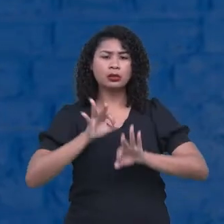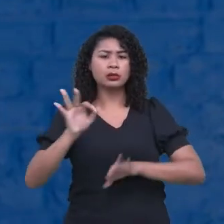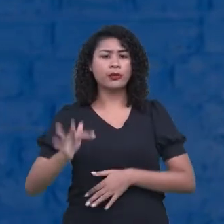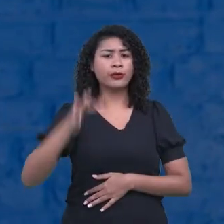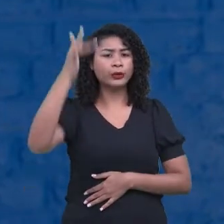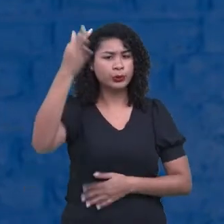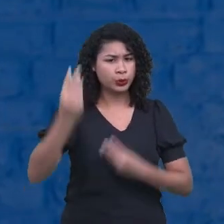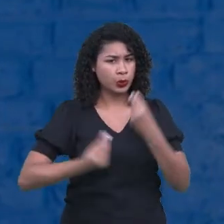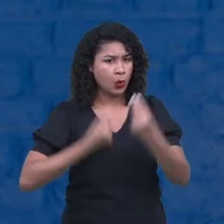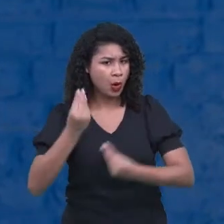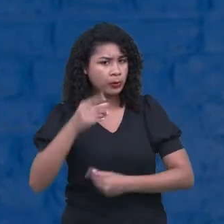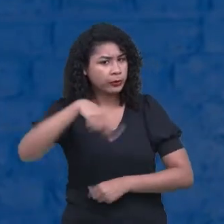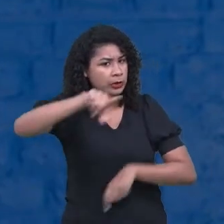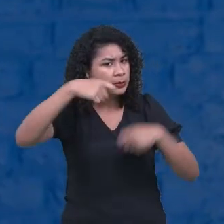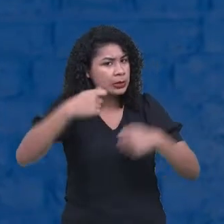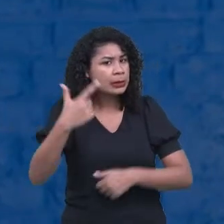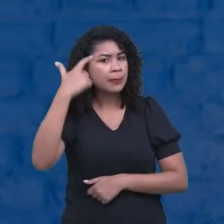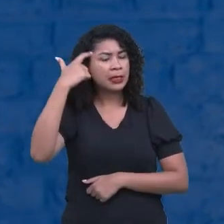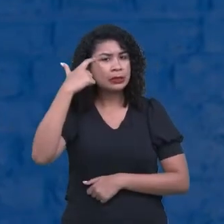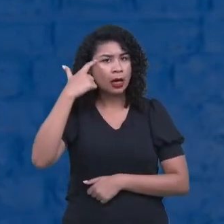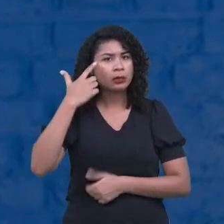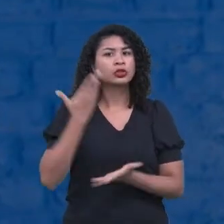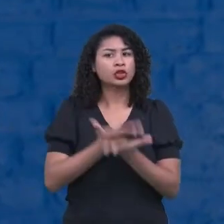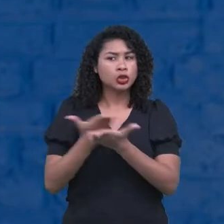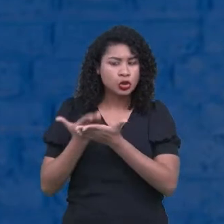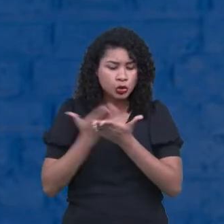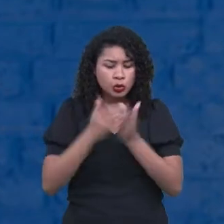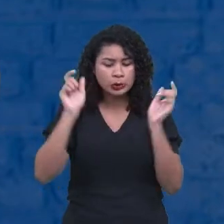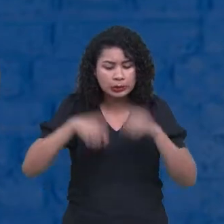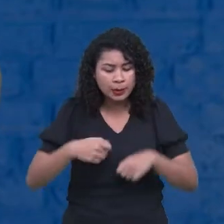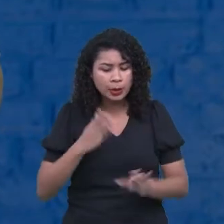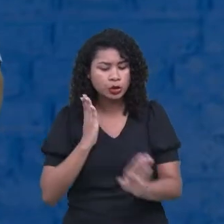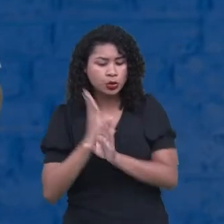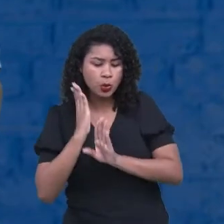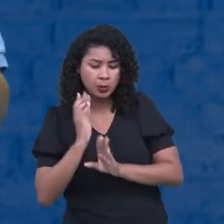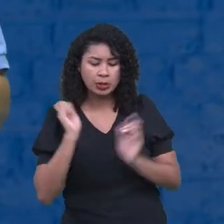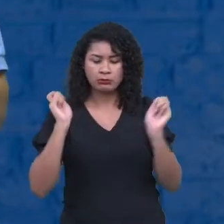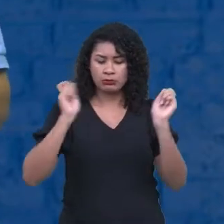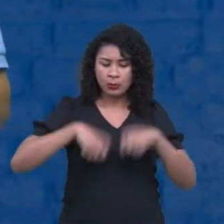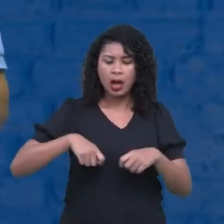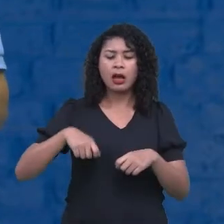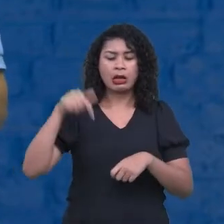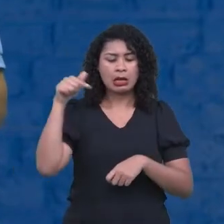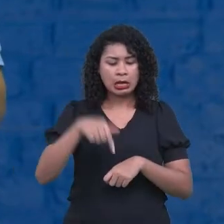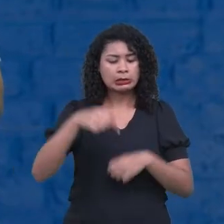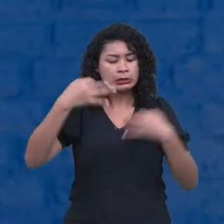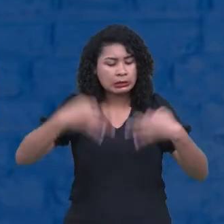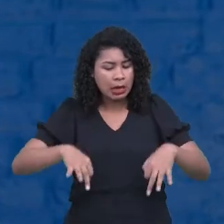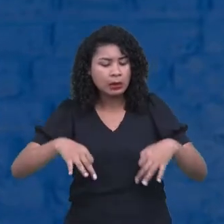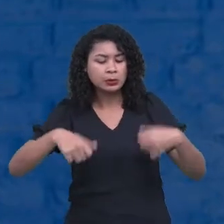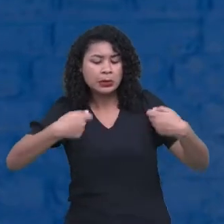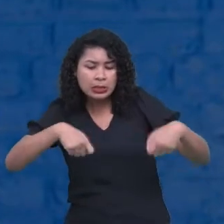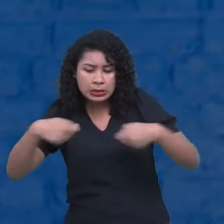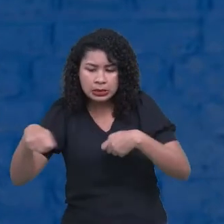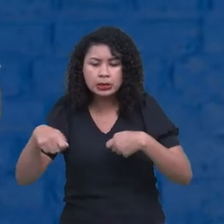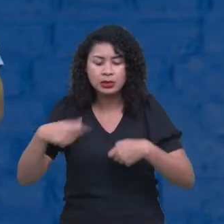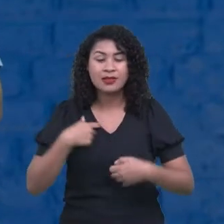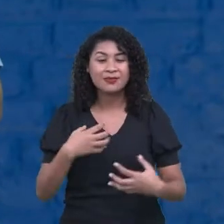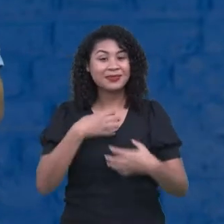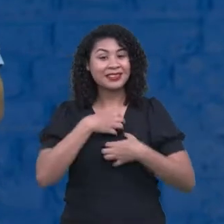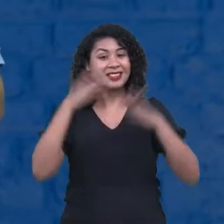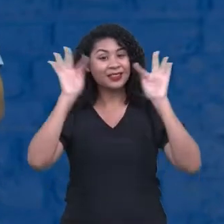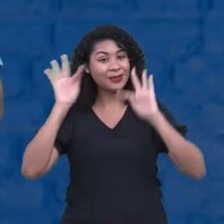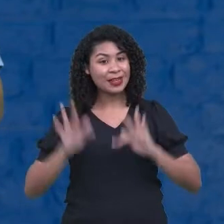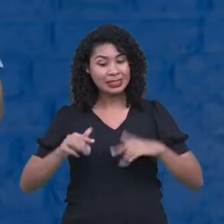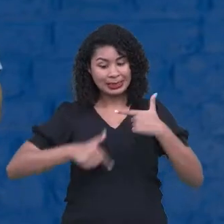através do seu estudo, você vai saber. Realmente, aqui está necessitado disso aqui. E eu me sinto feliz em fazer